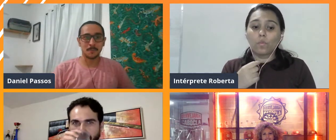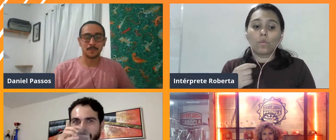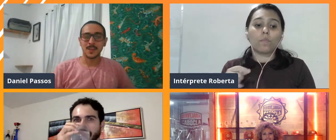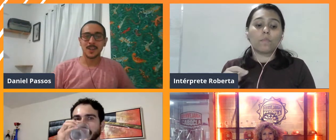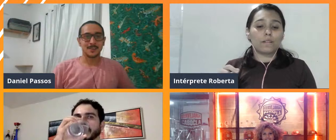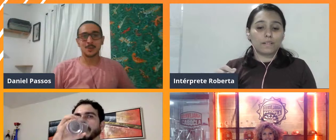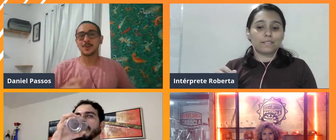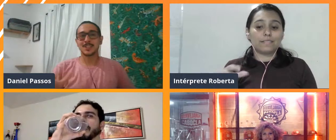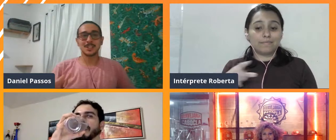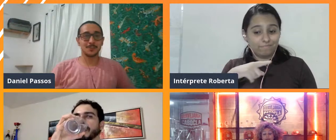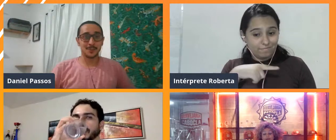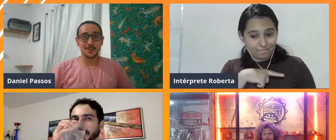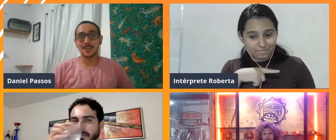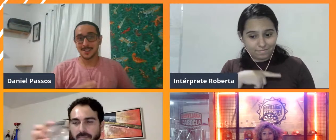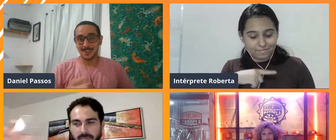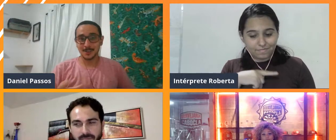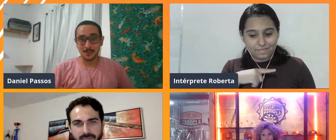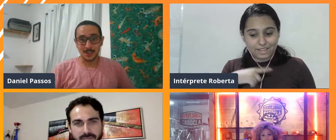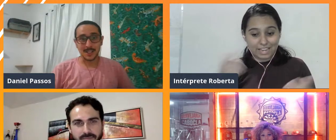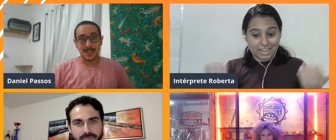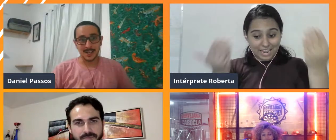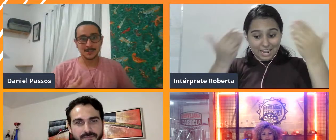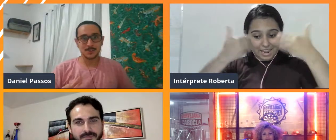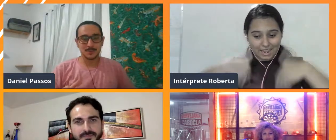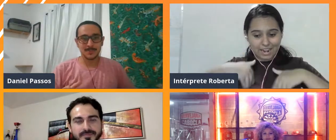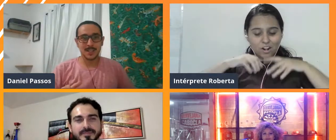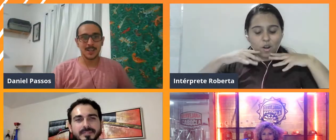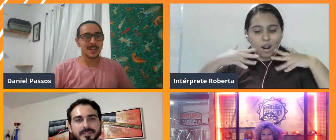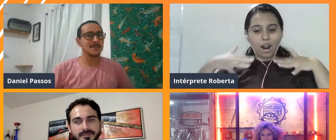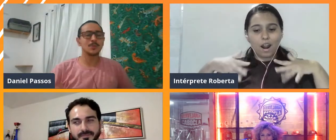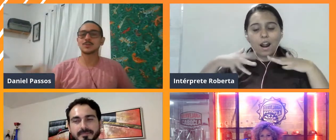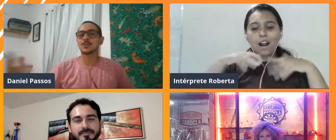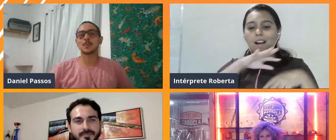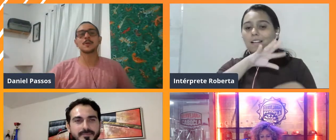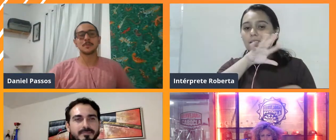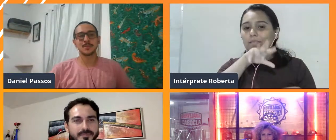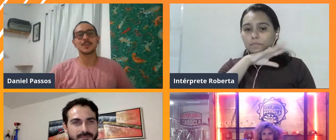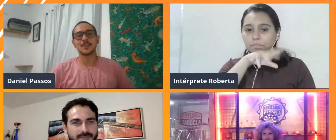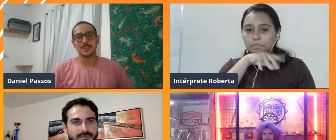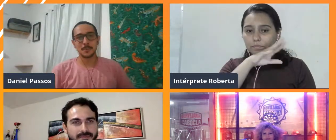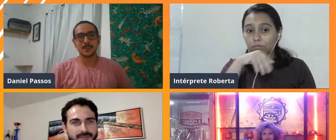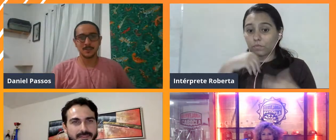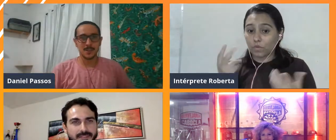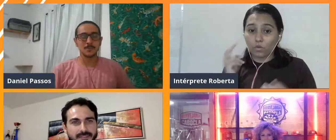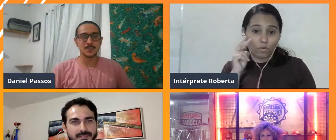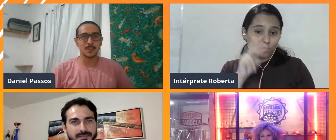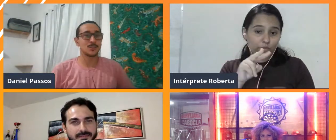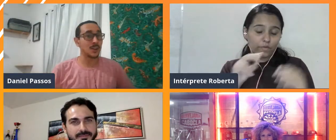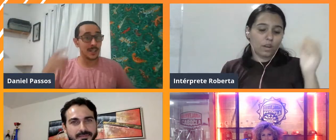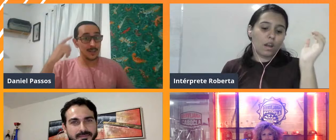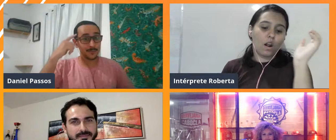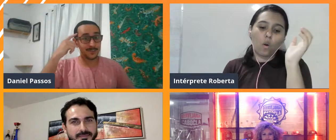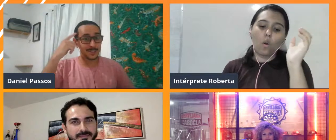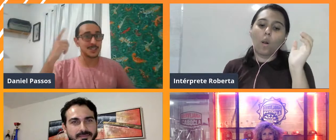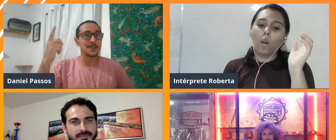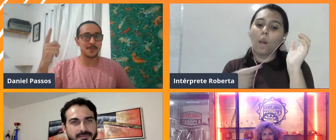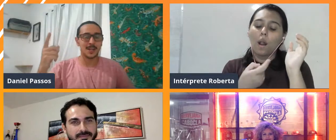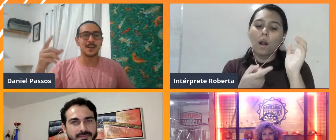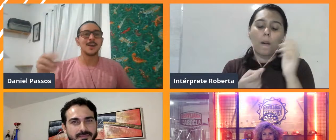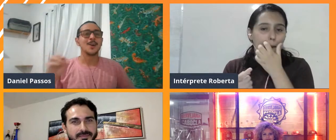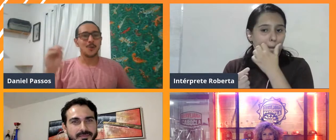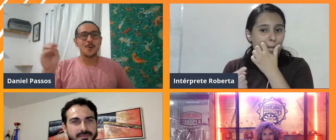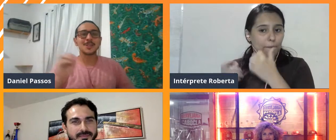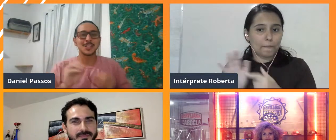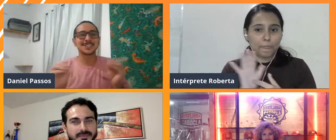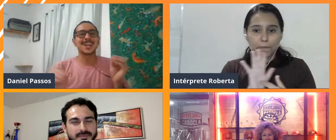natureza animal. Então, o que a gente viu aqui com os lagartos, né? É que muitos dos comportamentos que nós apresentamos, né? Só fazem a gente